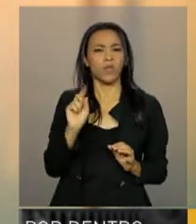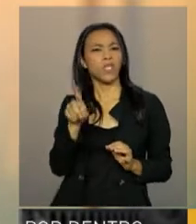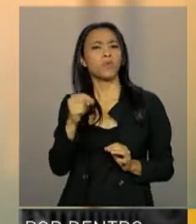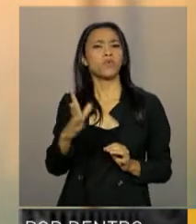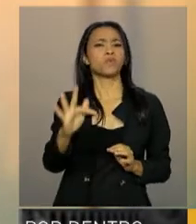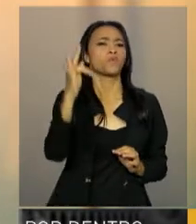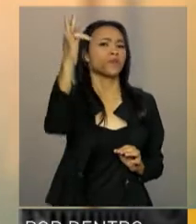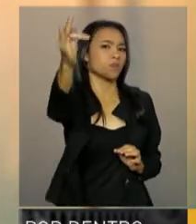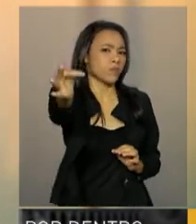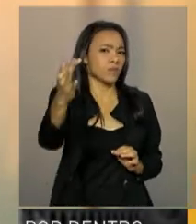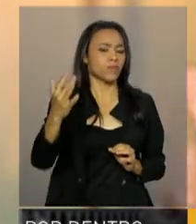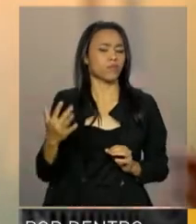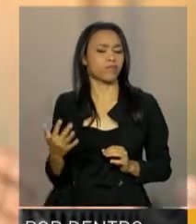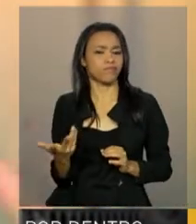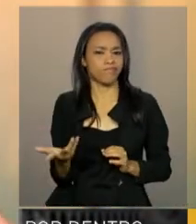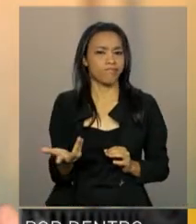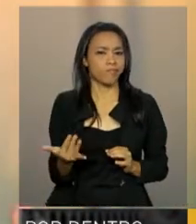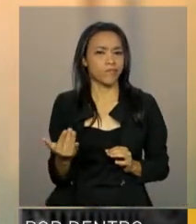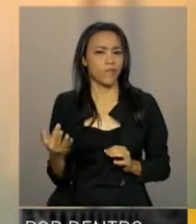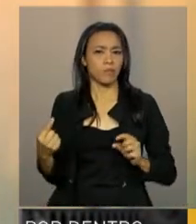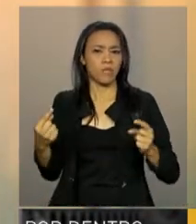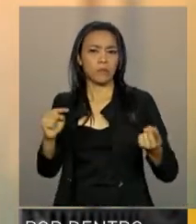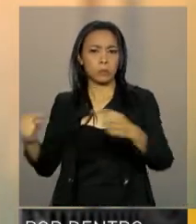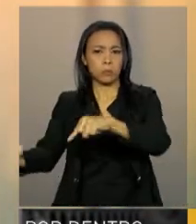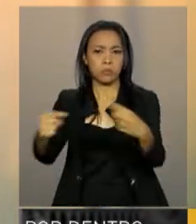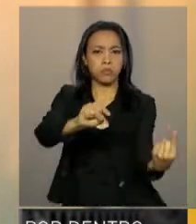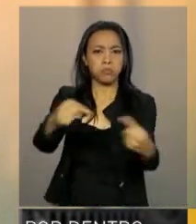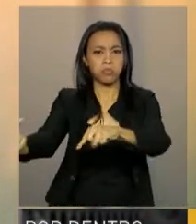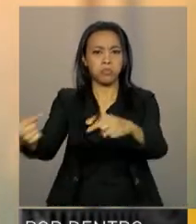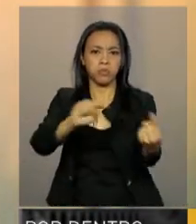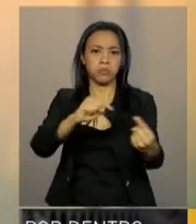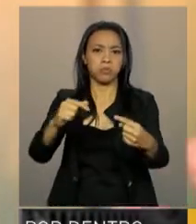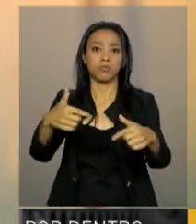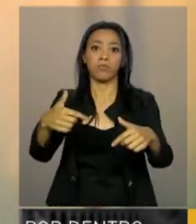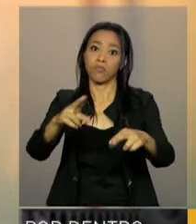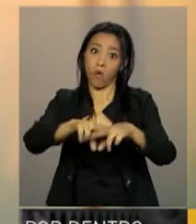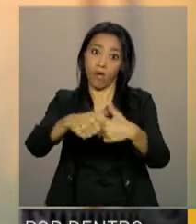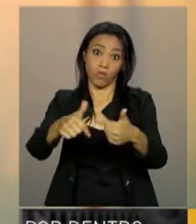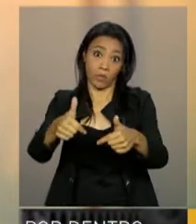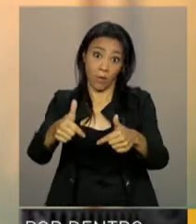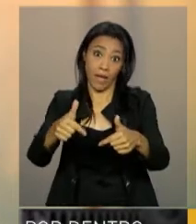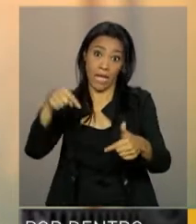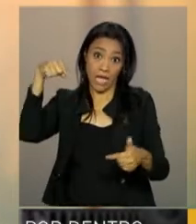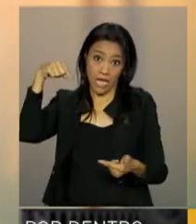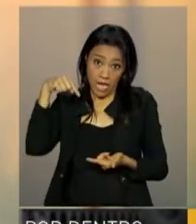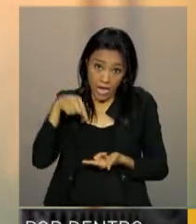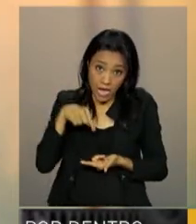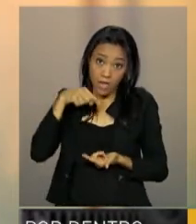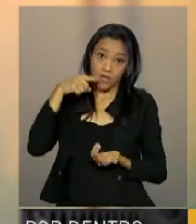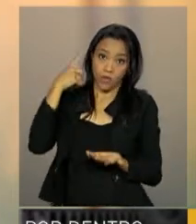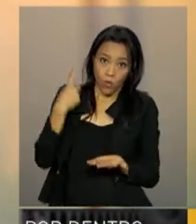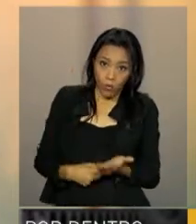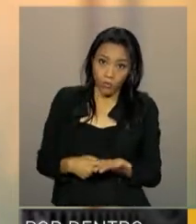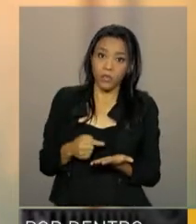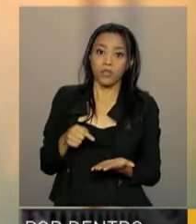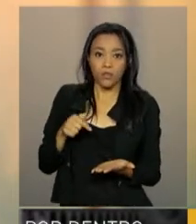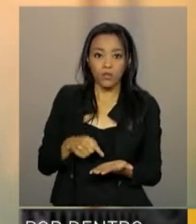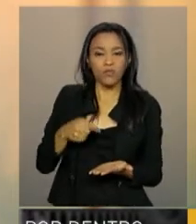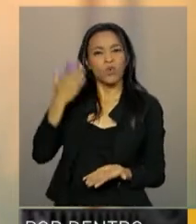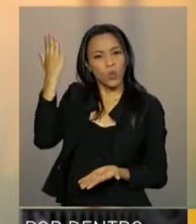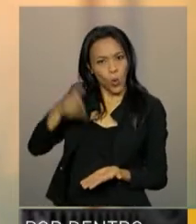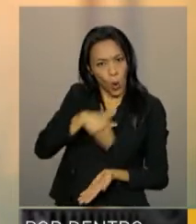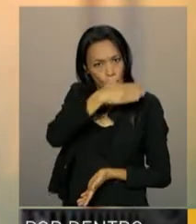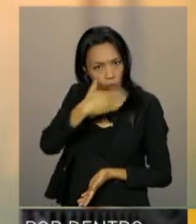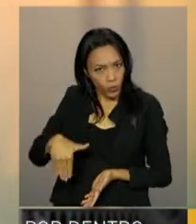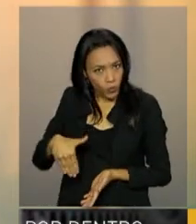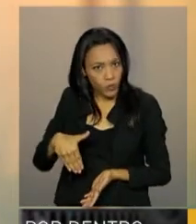futuro, num litígio trabalhista, esse acordo coletivo é considerado nulo,